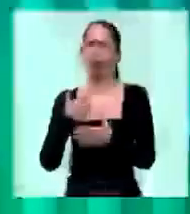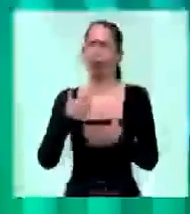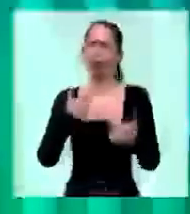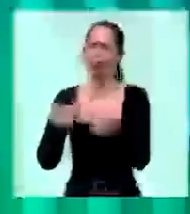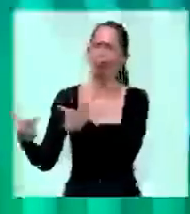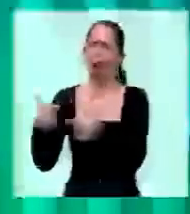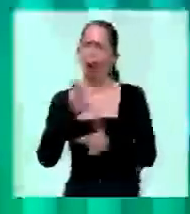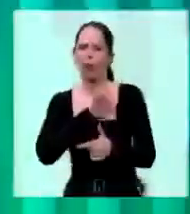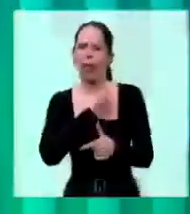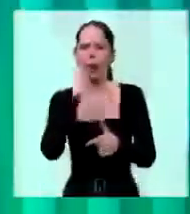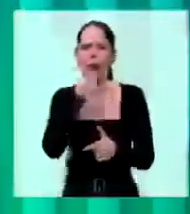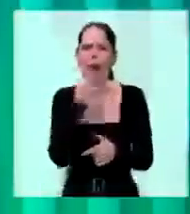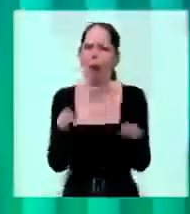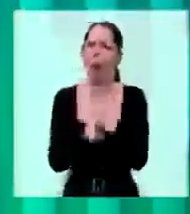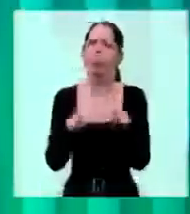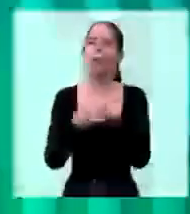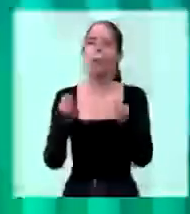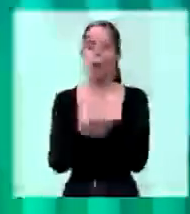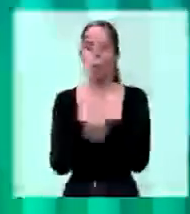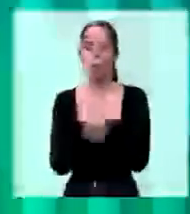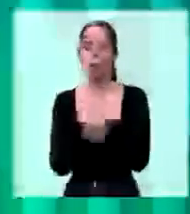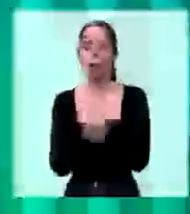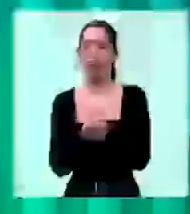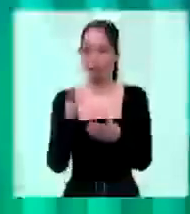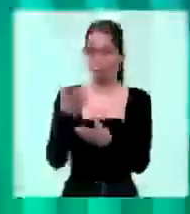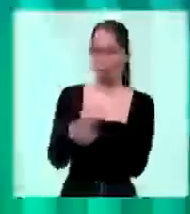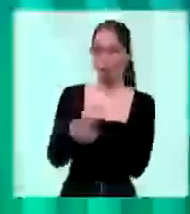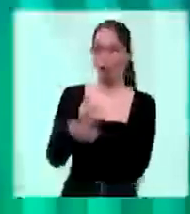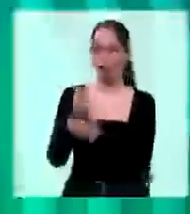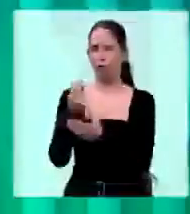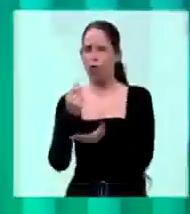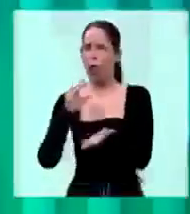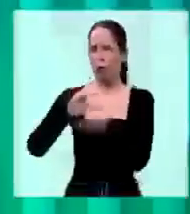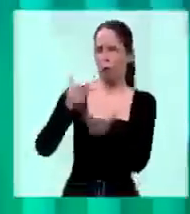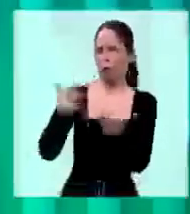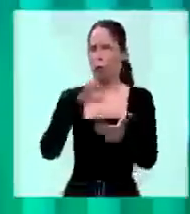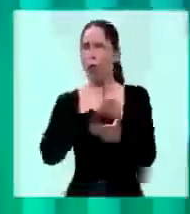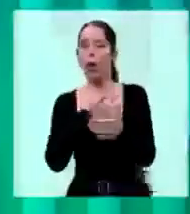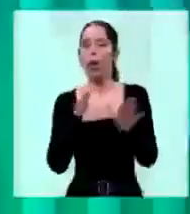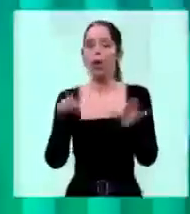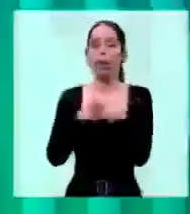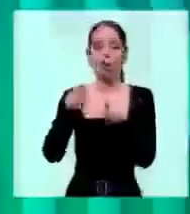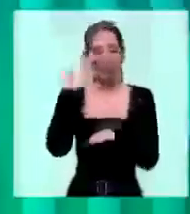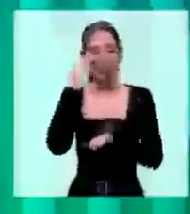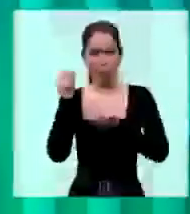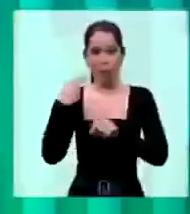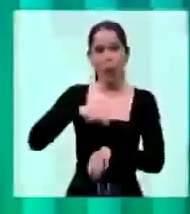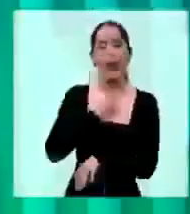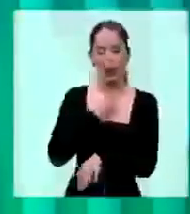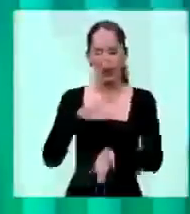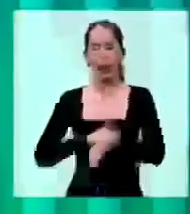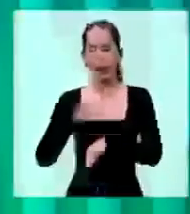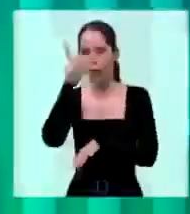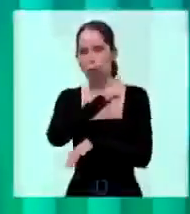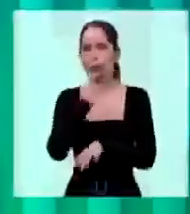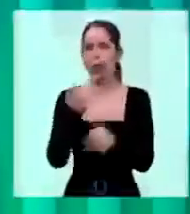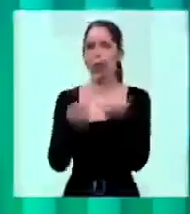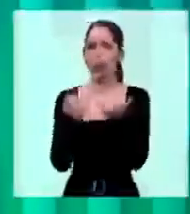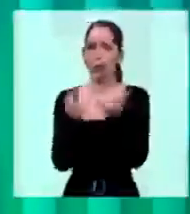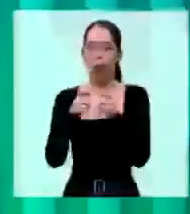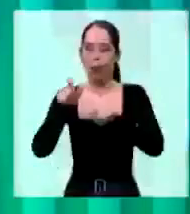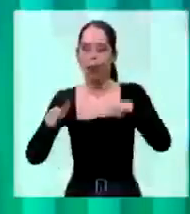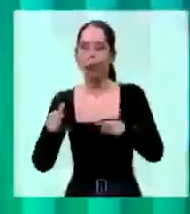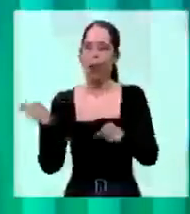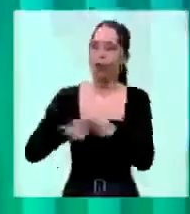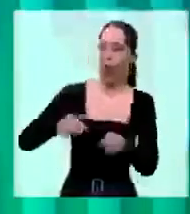homens. Mas eu sei que nós vivemos uma situação dramática, há pessoas que voltam a passar fome, há crianças trabalhando.